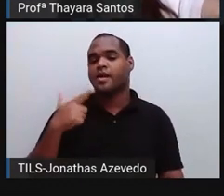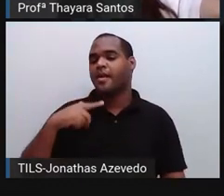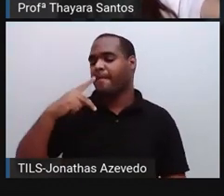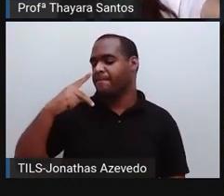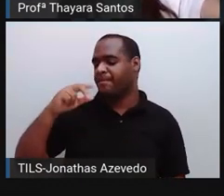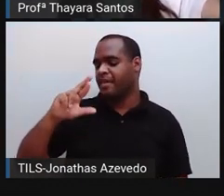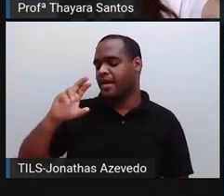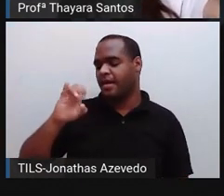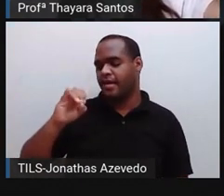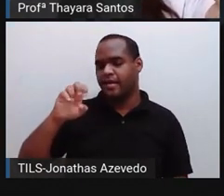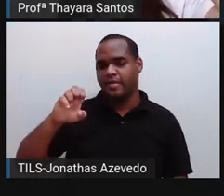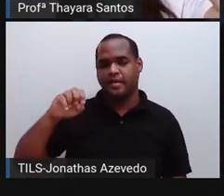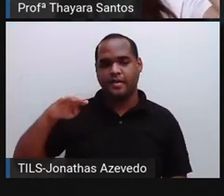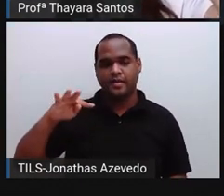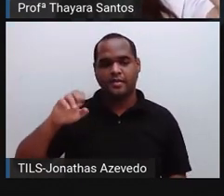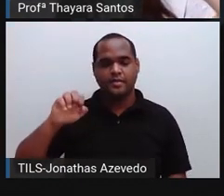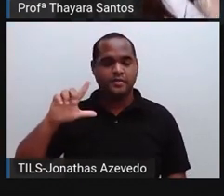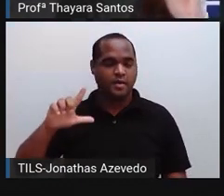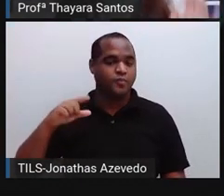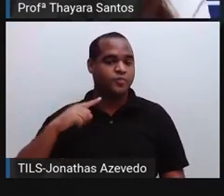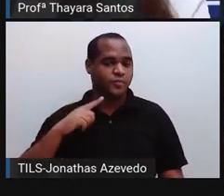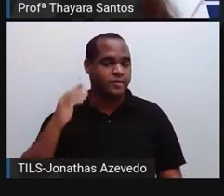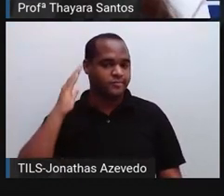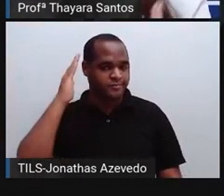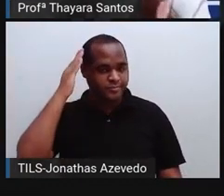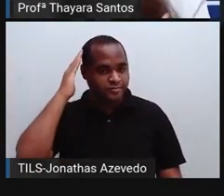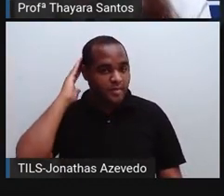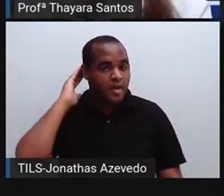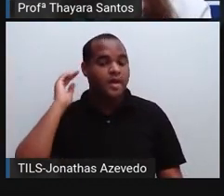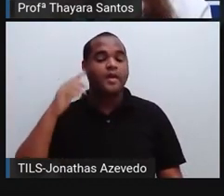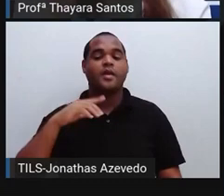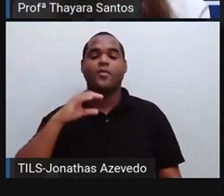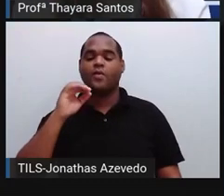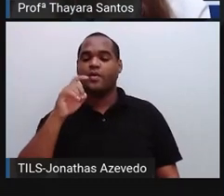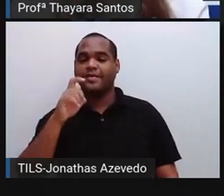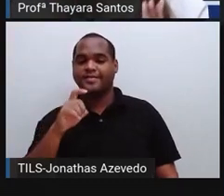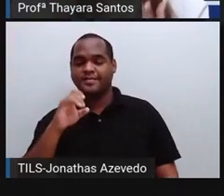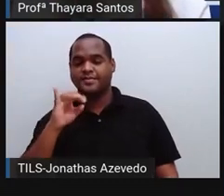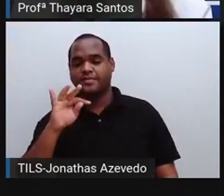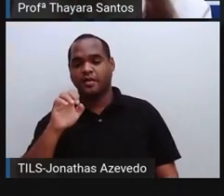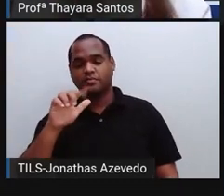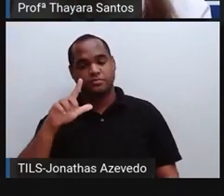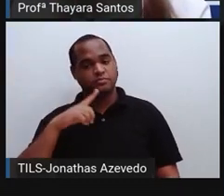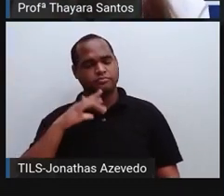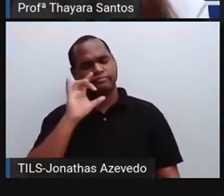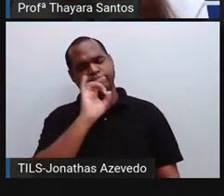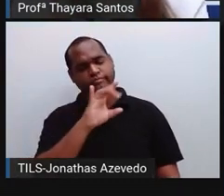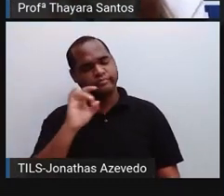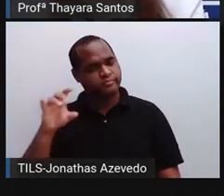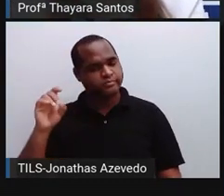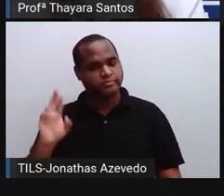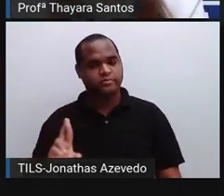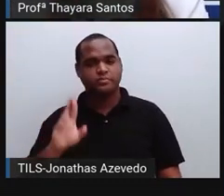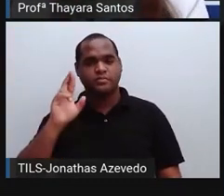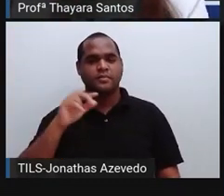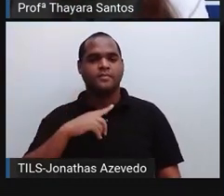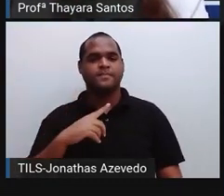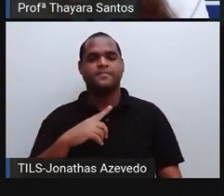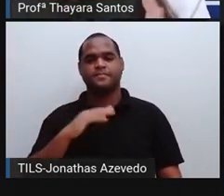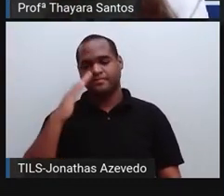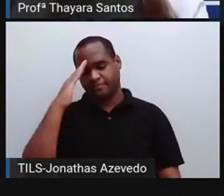parietal, desculpa, e aqui atrás o occipital. Cada região do nosso cérebro é responsável por uma função